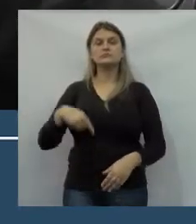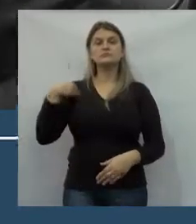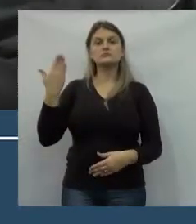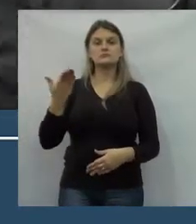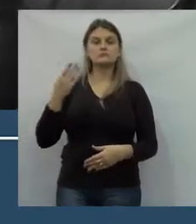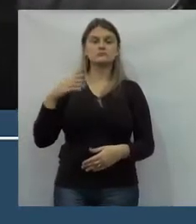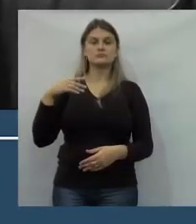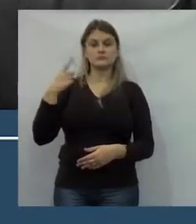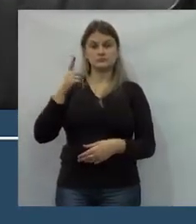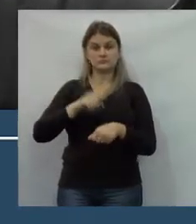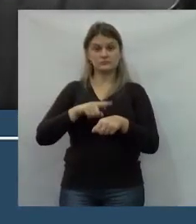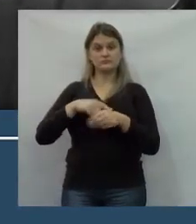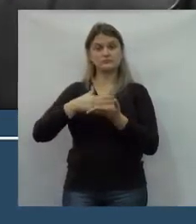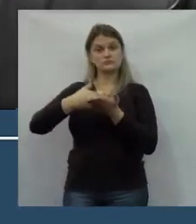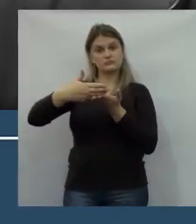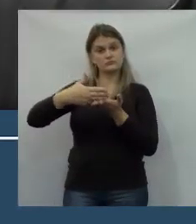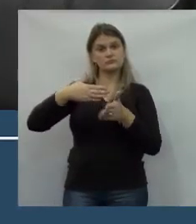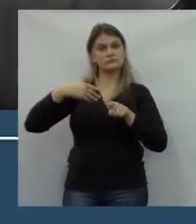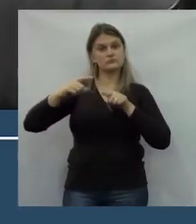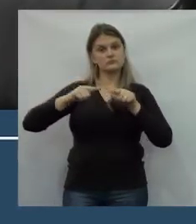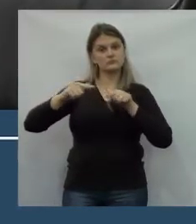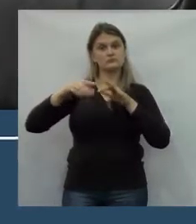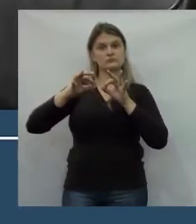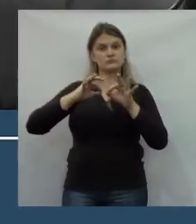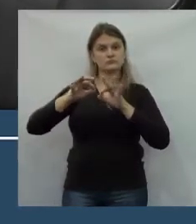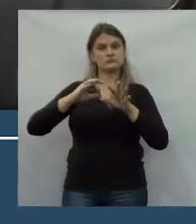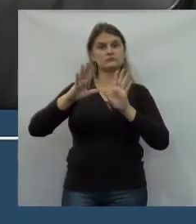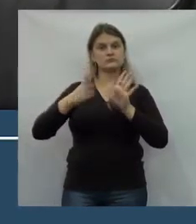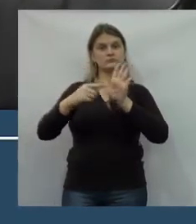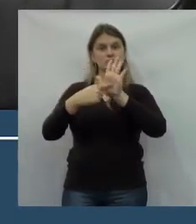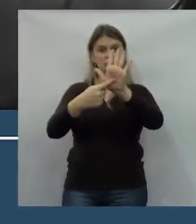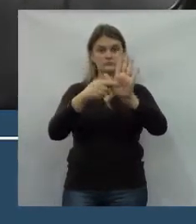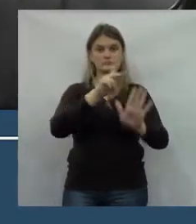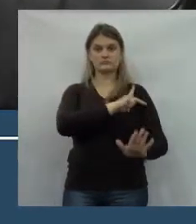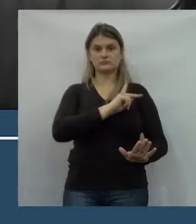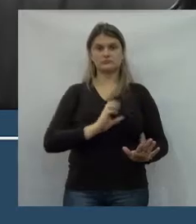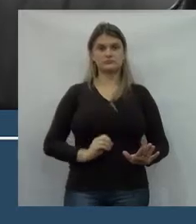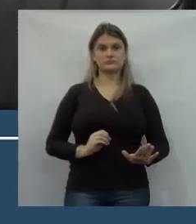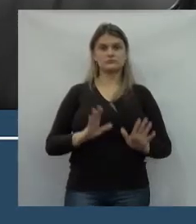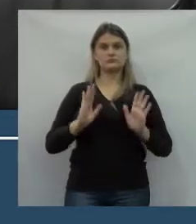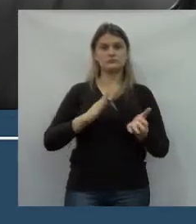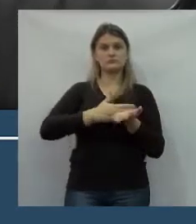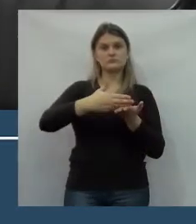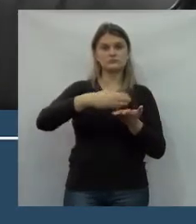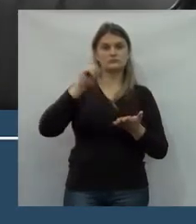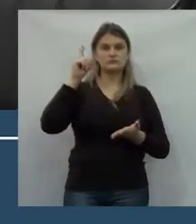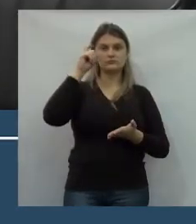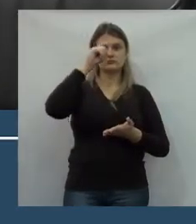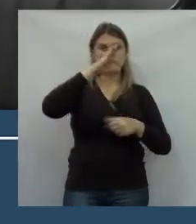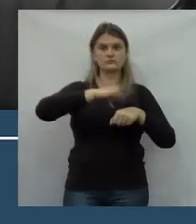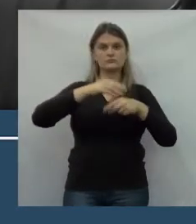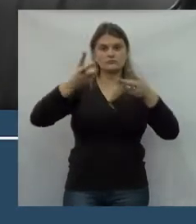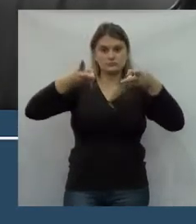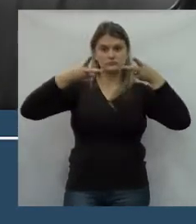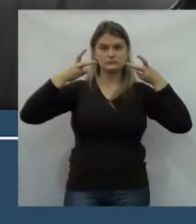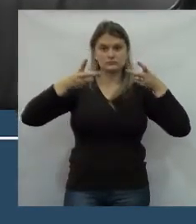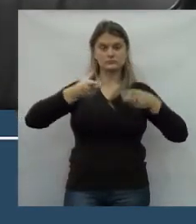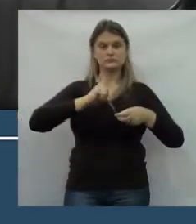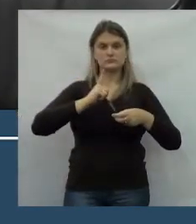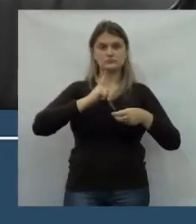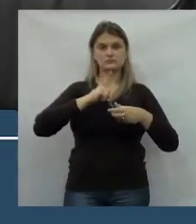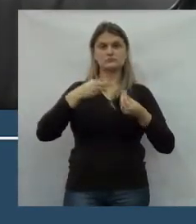E dali, então, o processo já começa a ficar público. E essas dificuldades a gente percebia, sim,